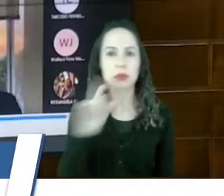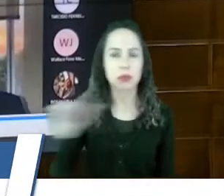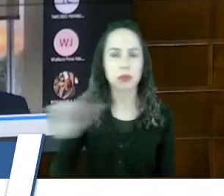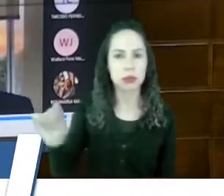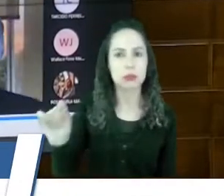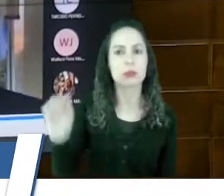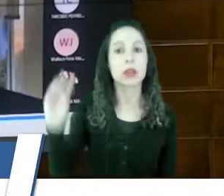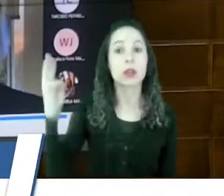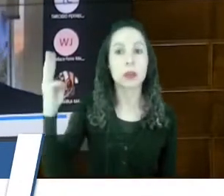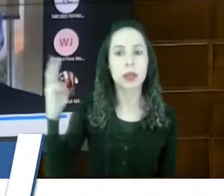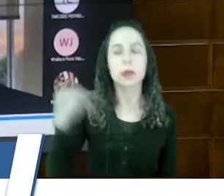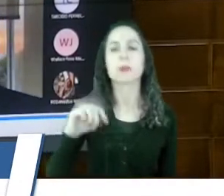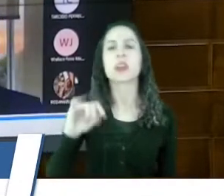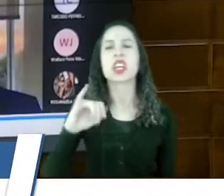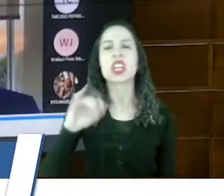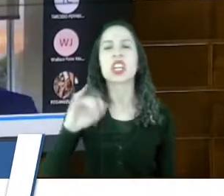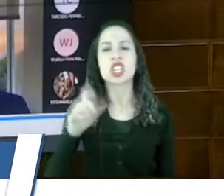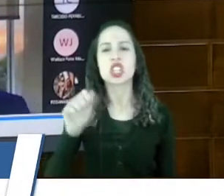Xavier de Aquino.